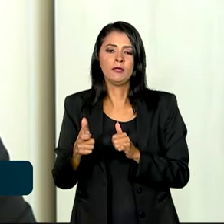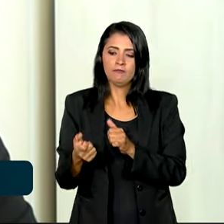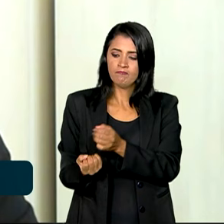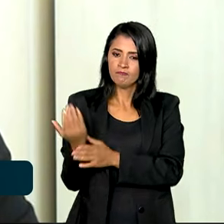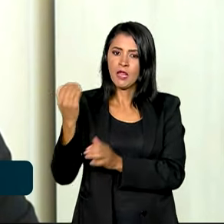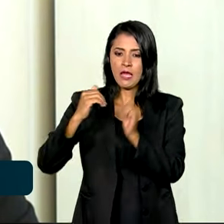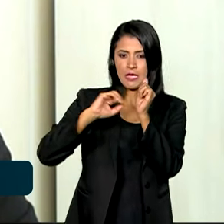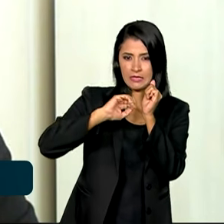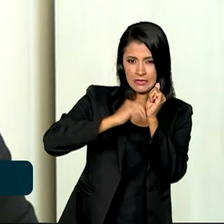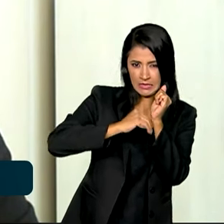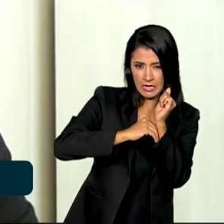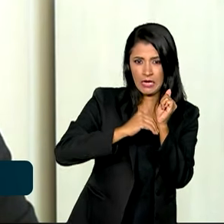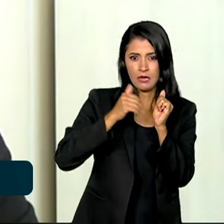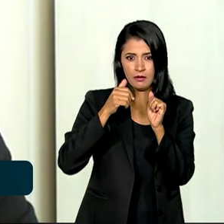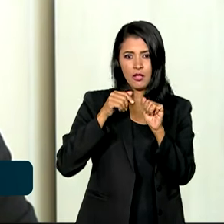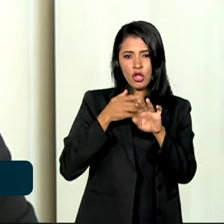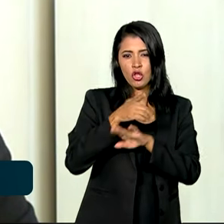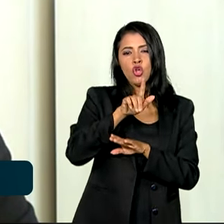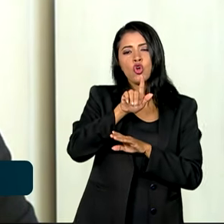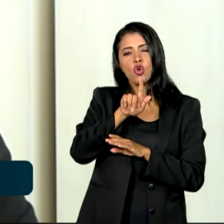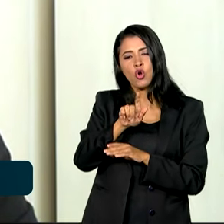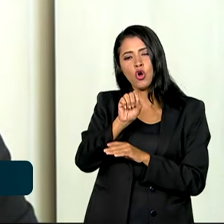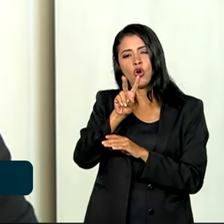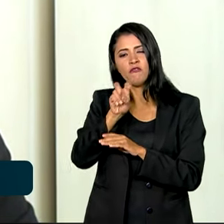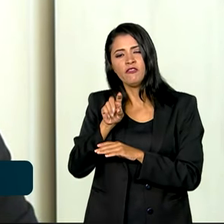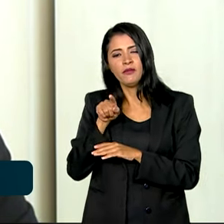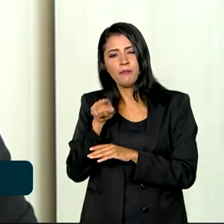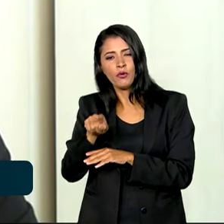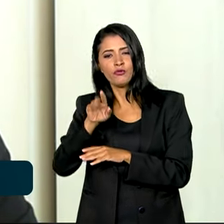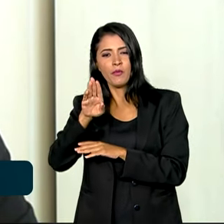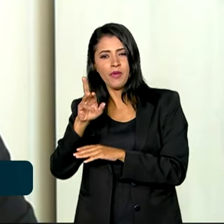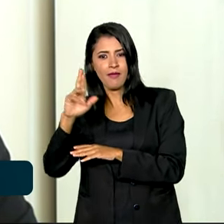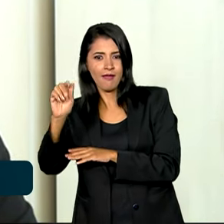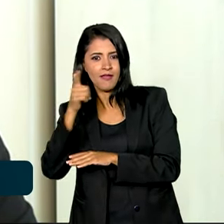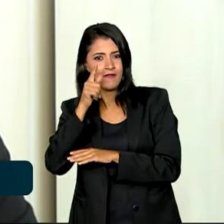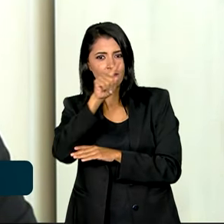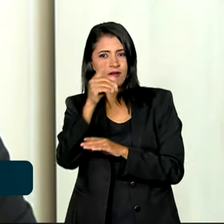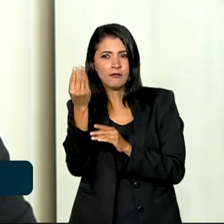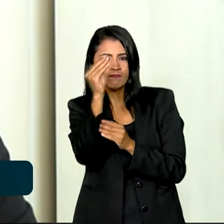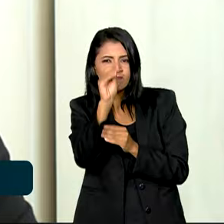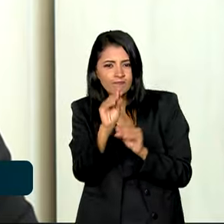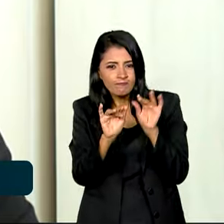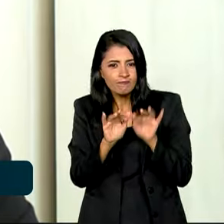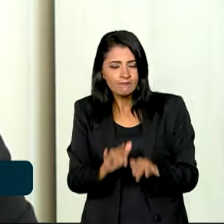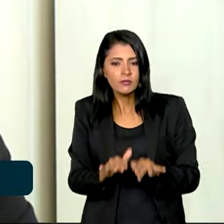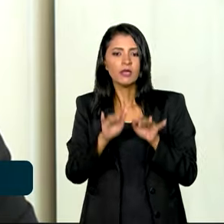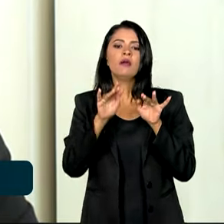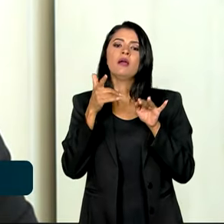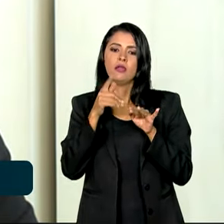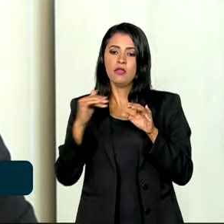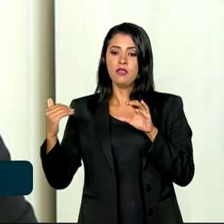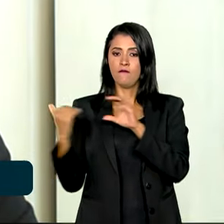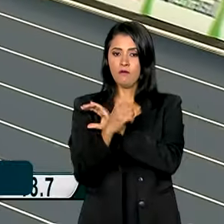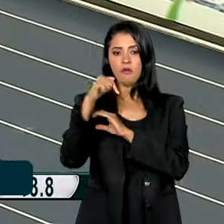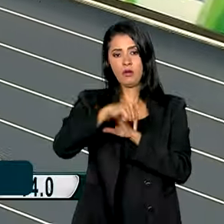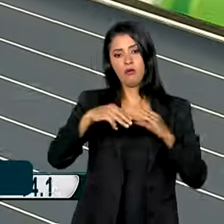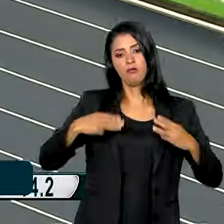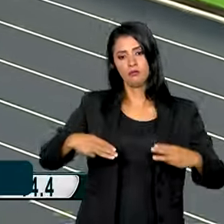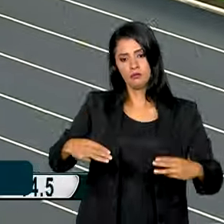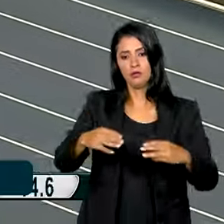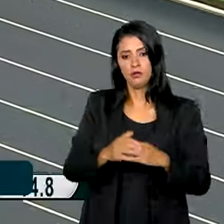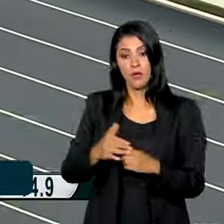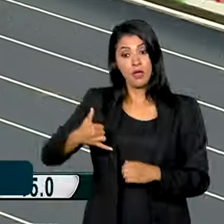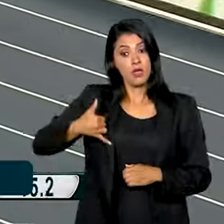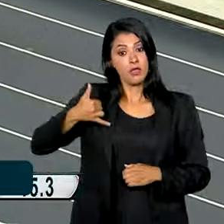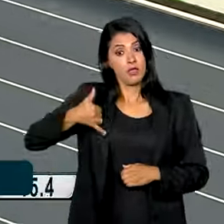criar a senha e aí lá tem esse termo de adesão, que ele vai preencher, imprimir, preencher, digitalizar e enviar aqui para o Ministério. A